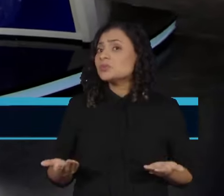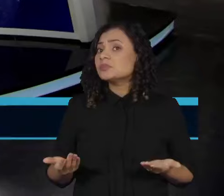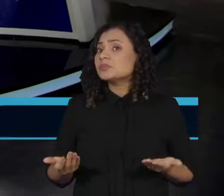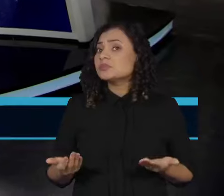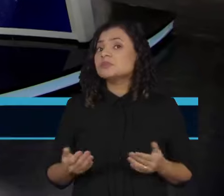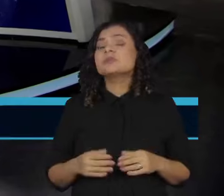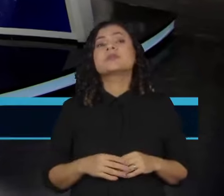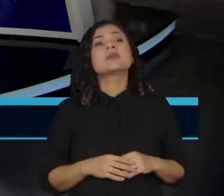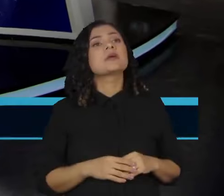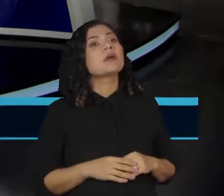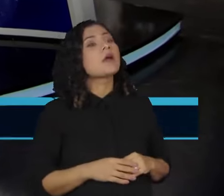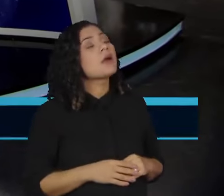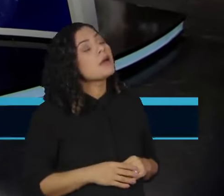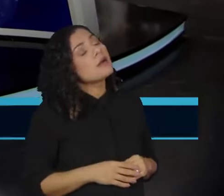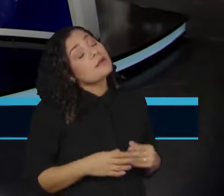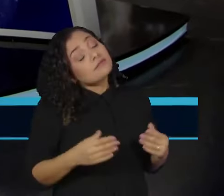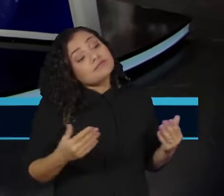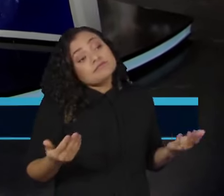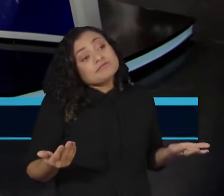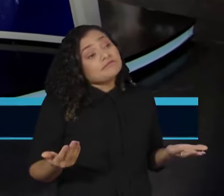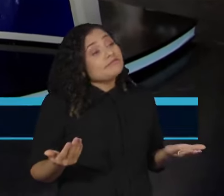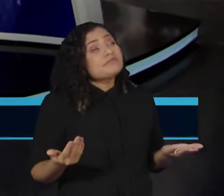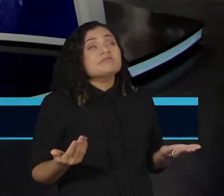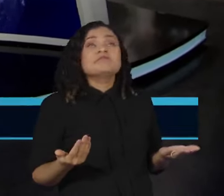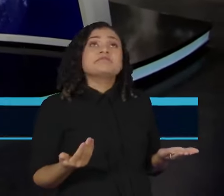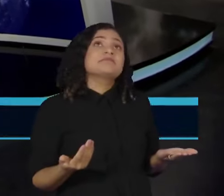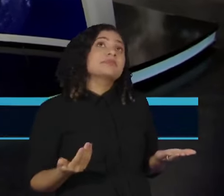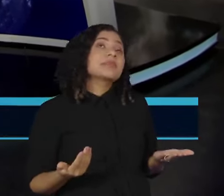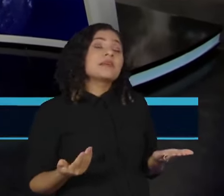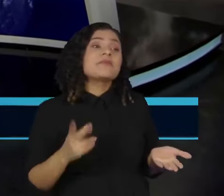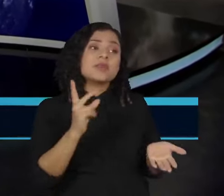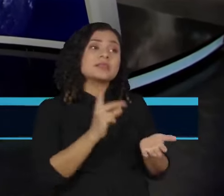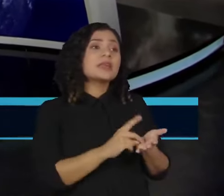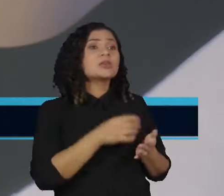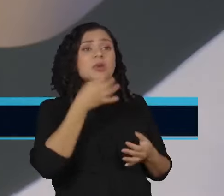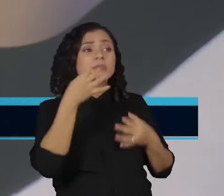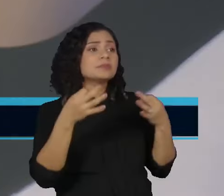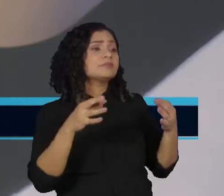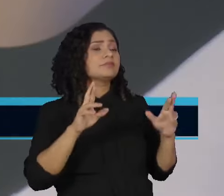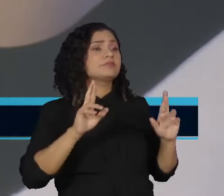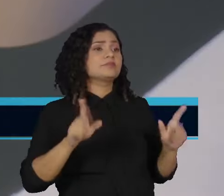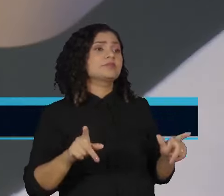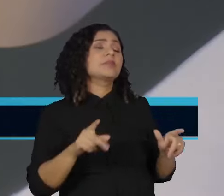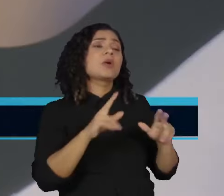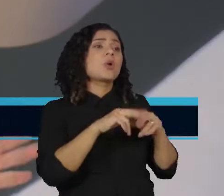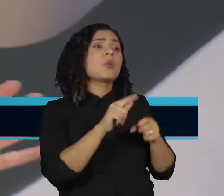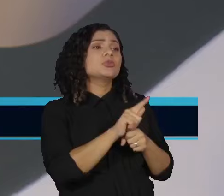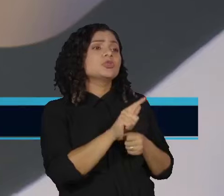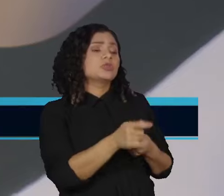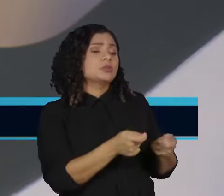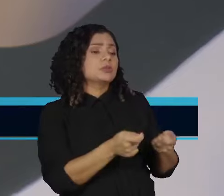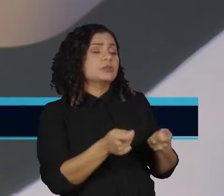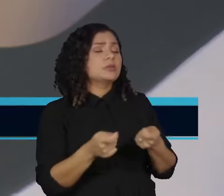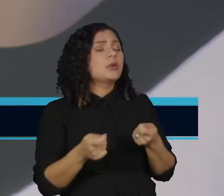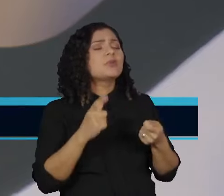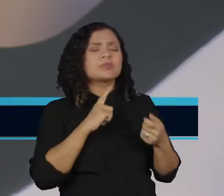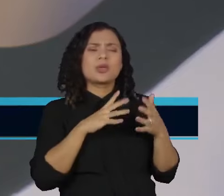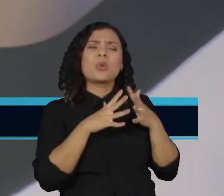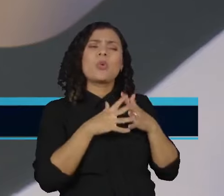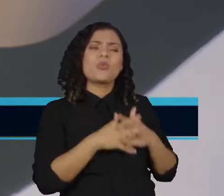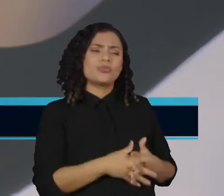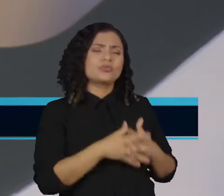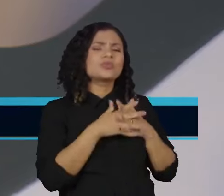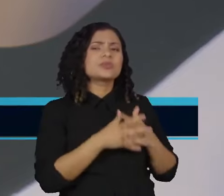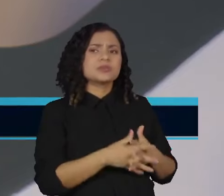Olha, eu acho que não foi uma cortina de fumaça, foi uma divergência concreta de como fazer a gestão ali. Eu acho que tem essa confusão do que é,